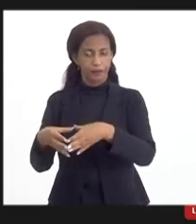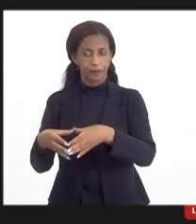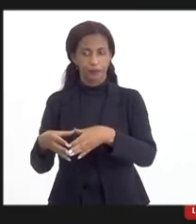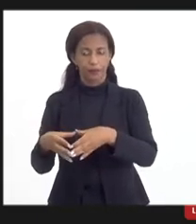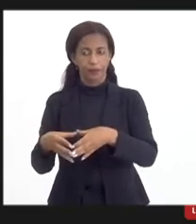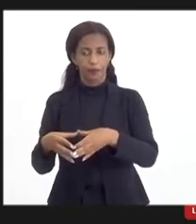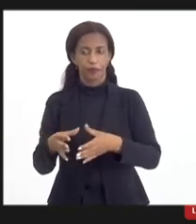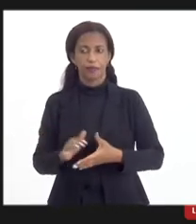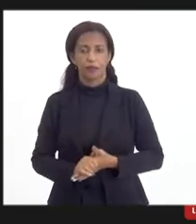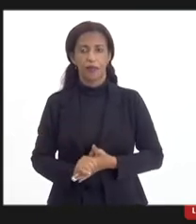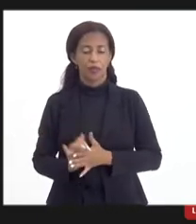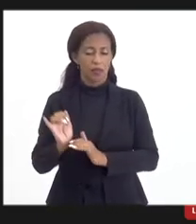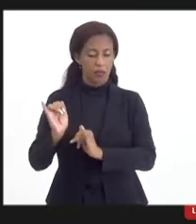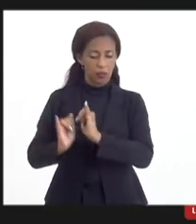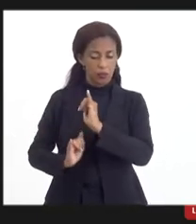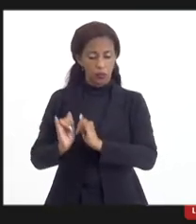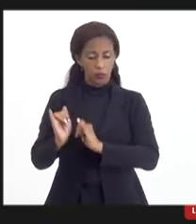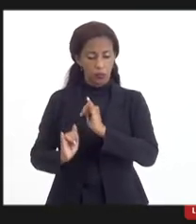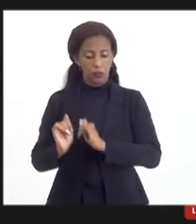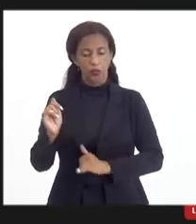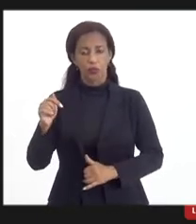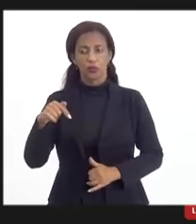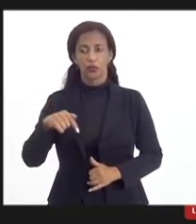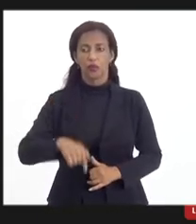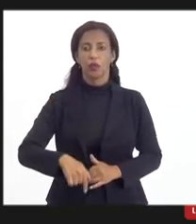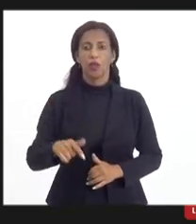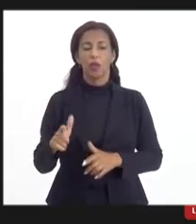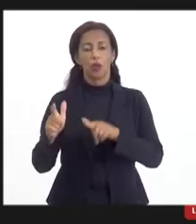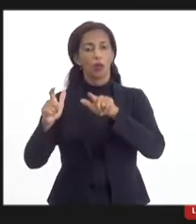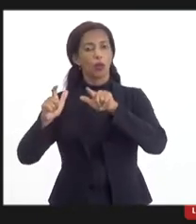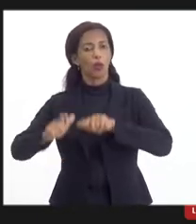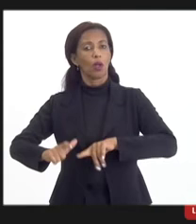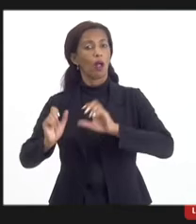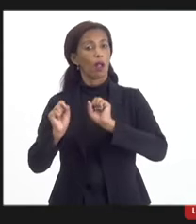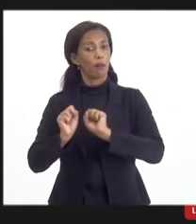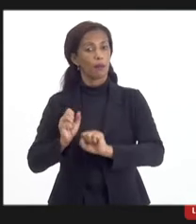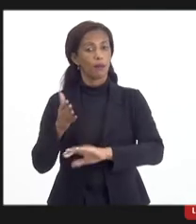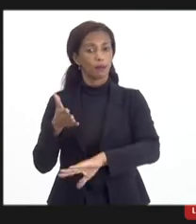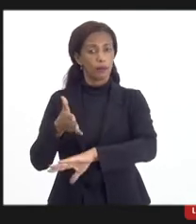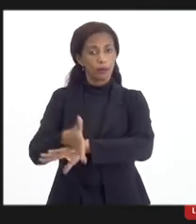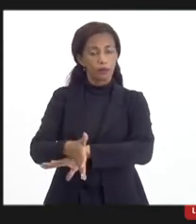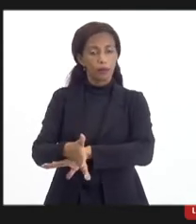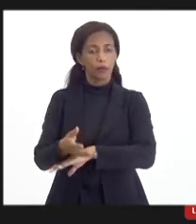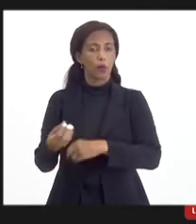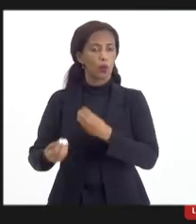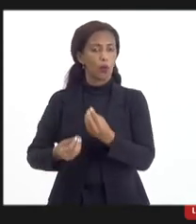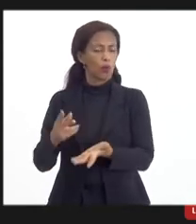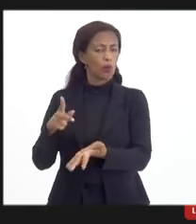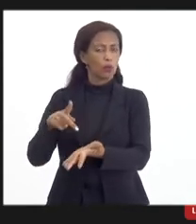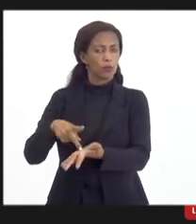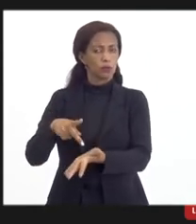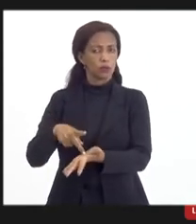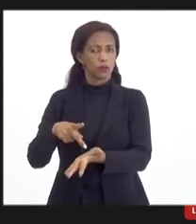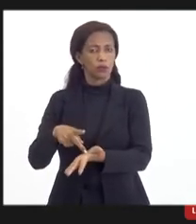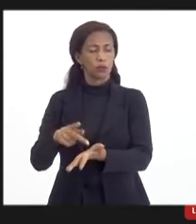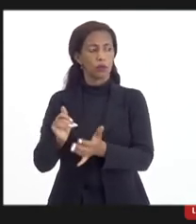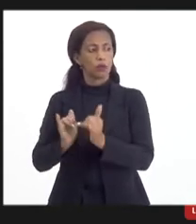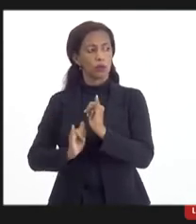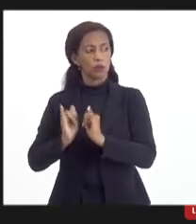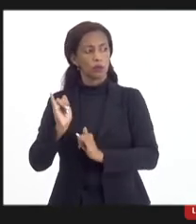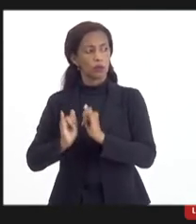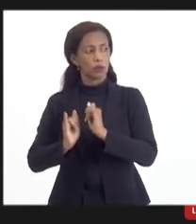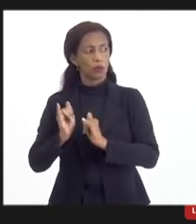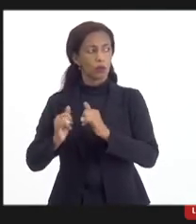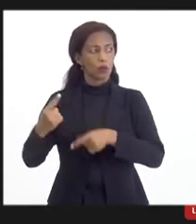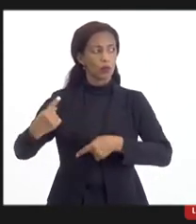essa indústria aqui, local, possa entrar como, de fato, uma indústria